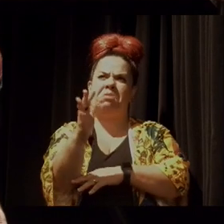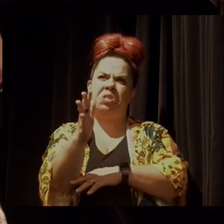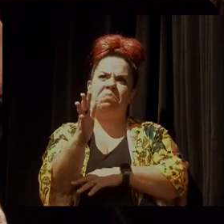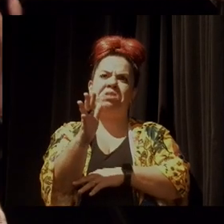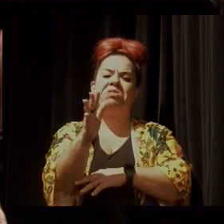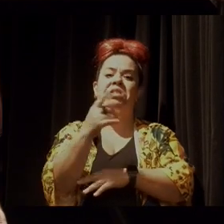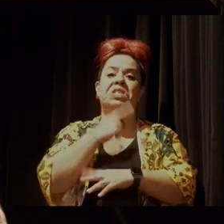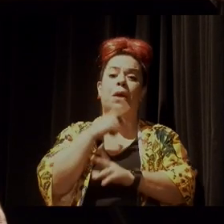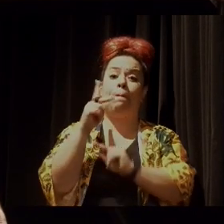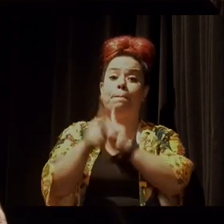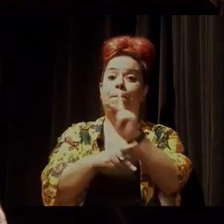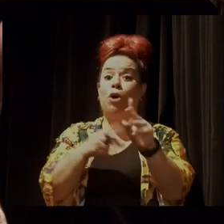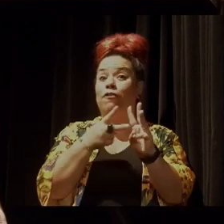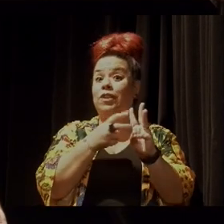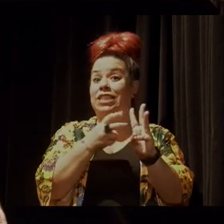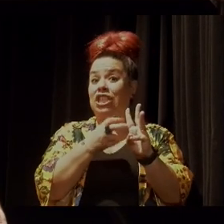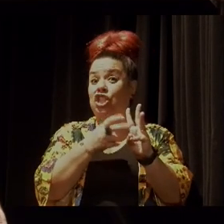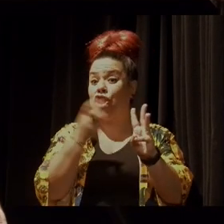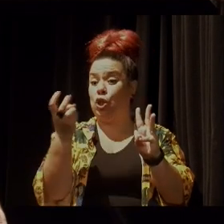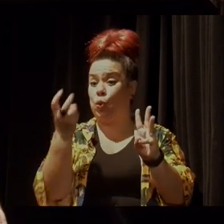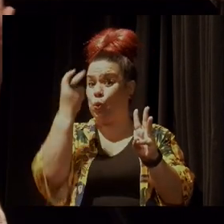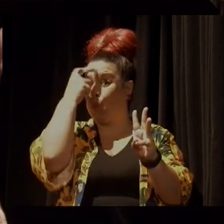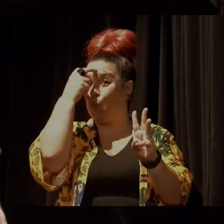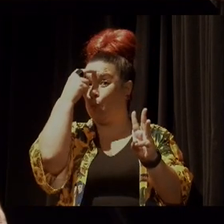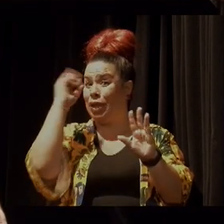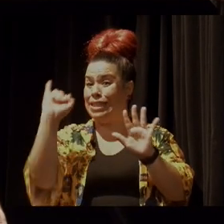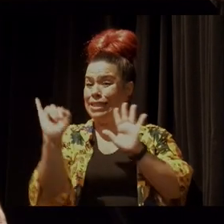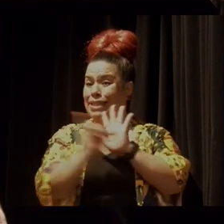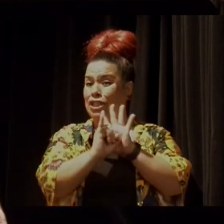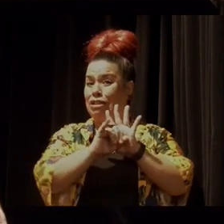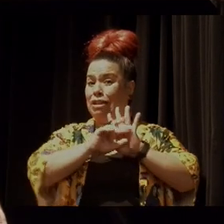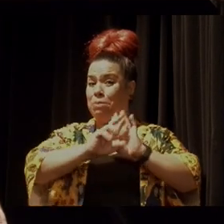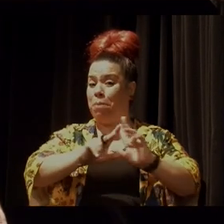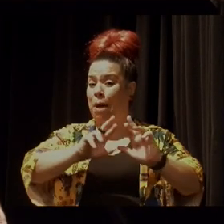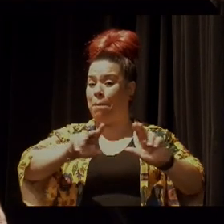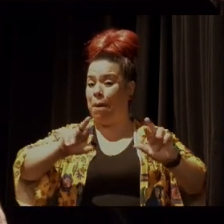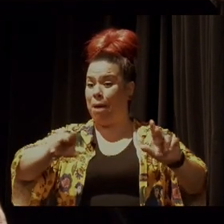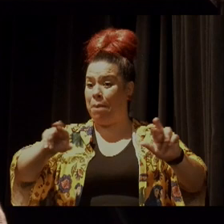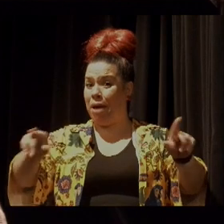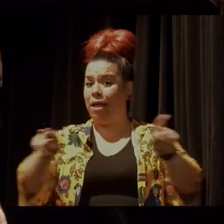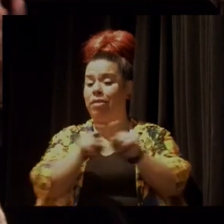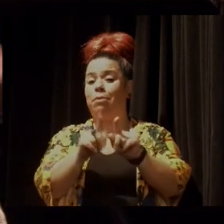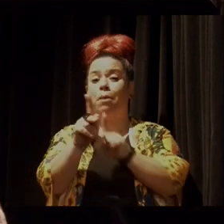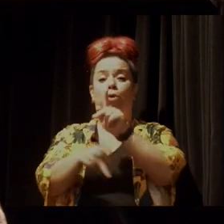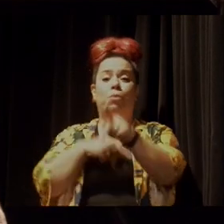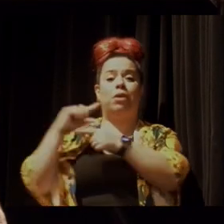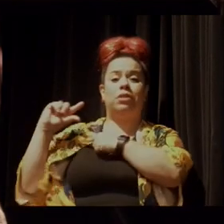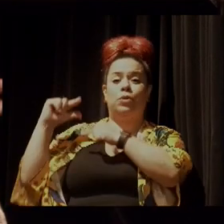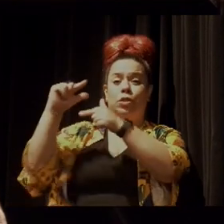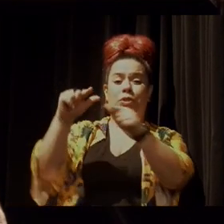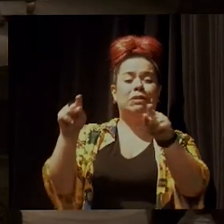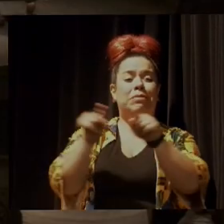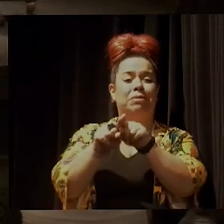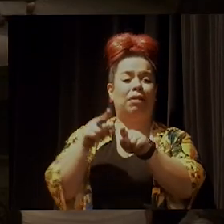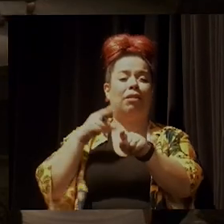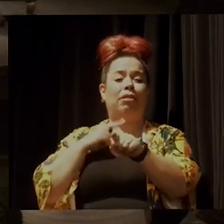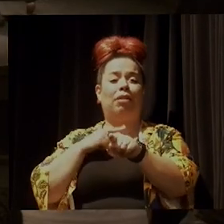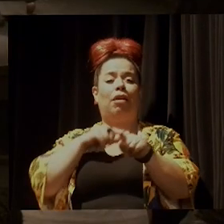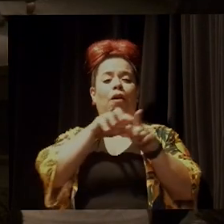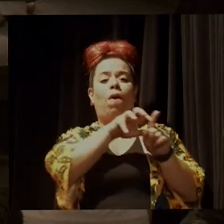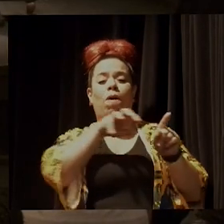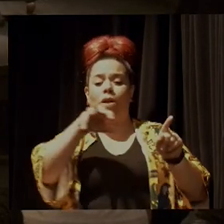povos indígenas, culturas, identidades, populações tradicionais, extrativistas,